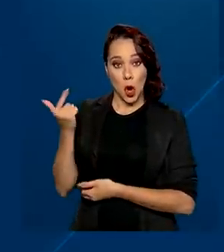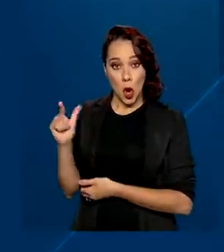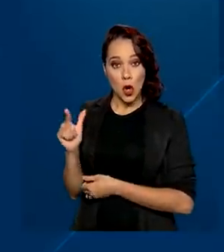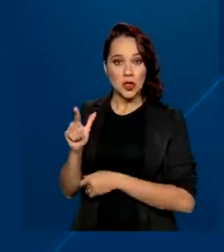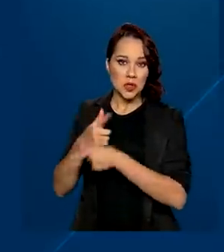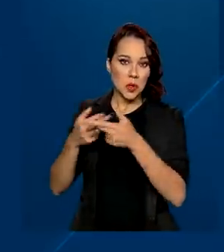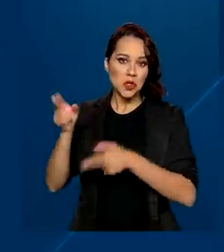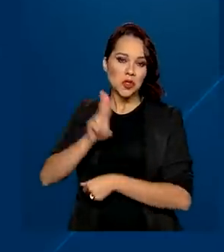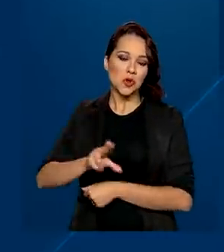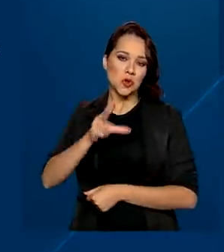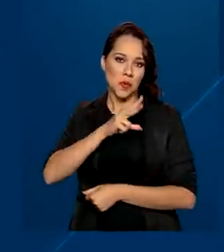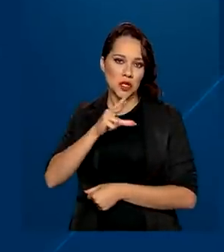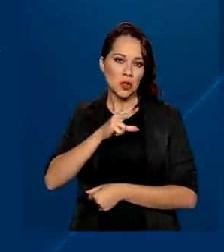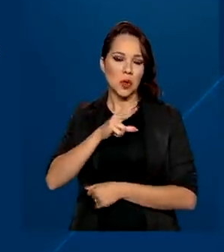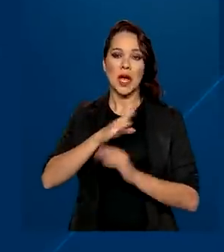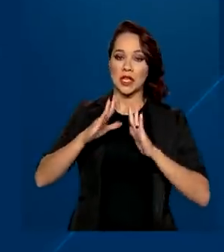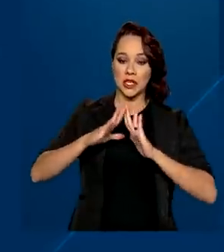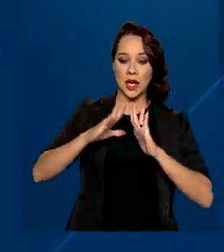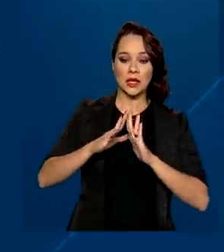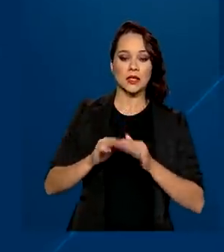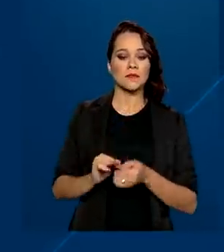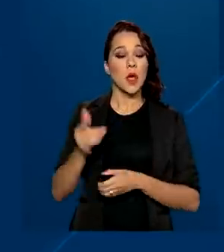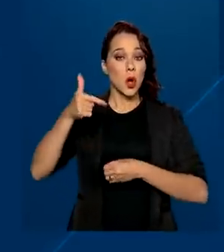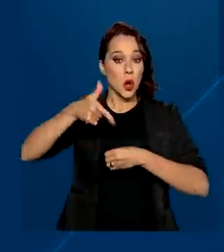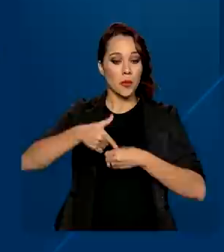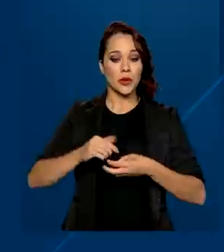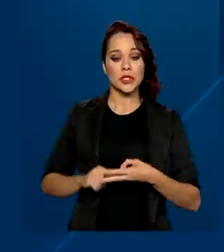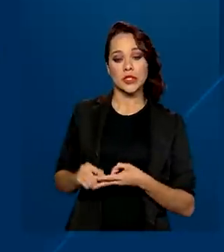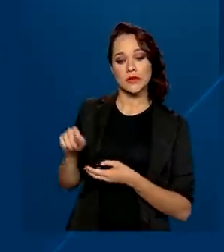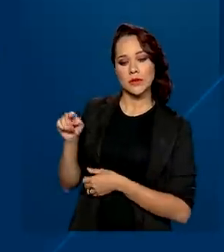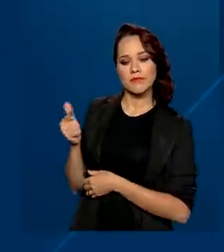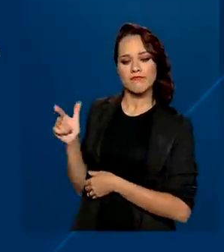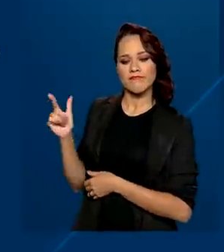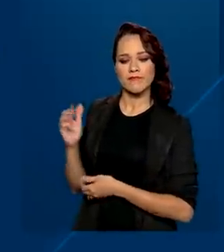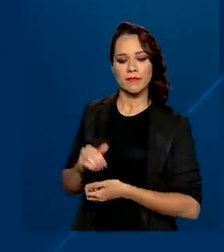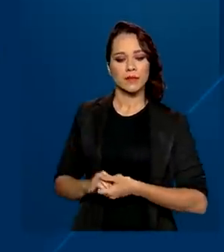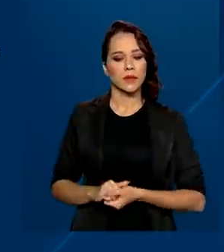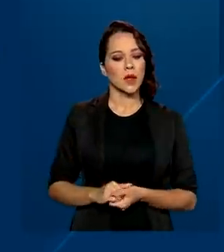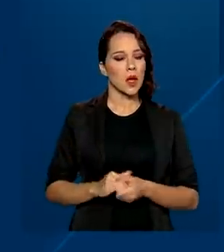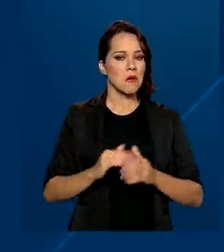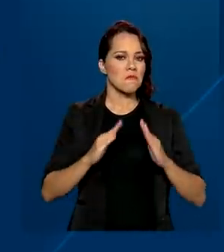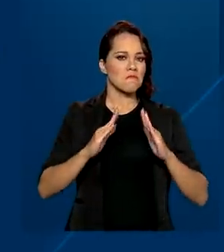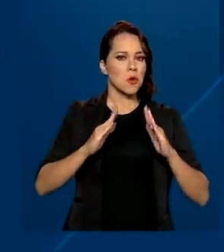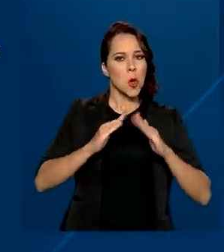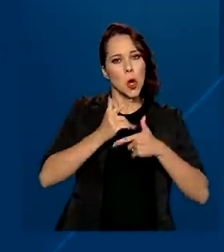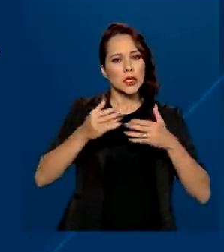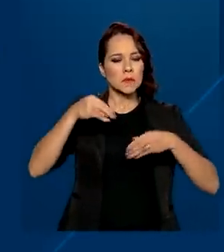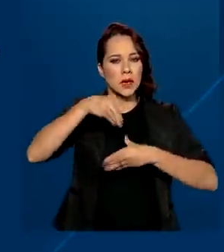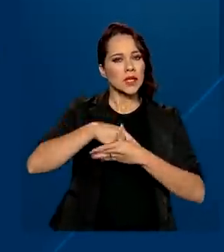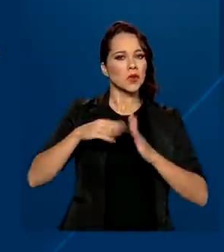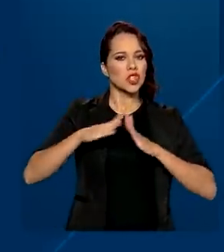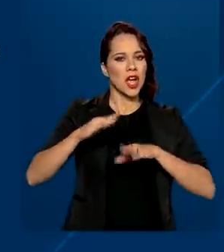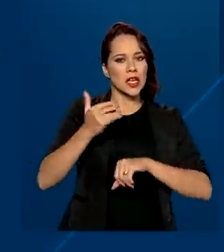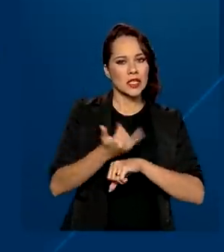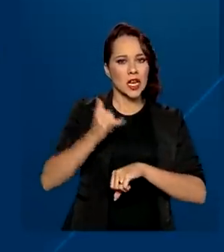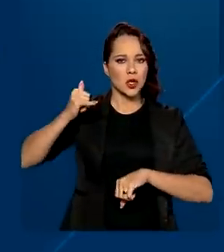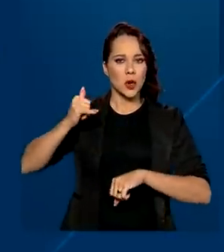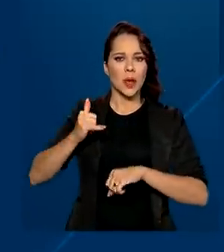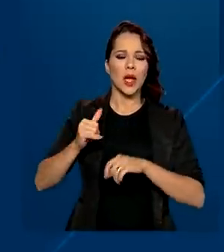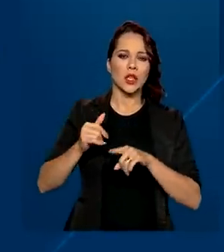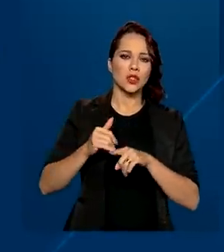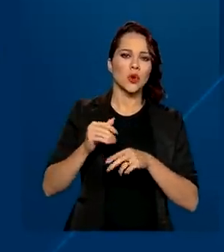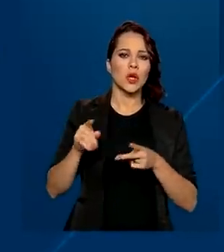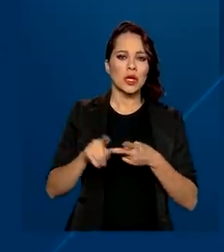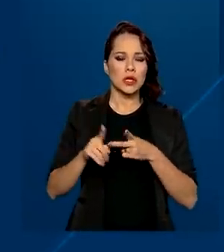artigos de uso pessoal e doméstico, combustíveis e lubrificantes, móveis e eletrodomésticos e tecidos,